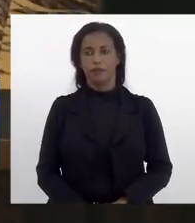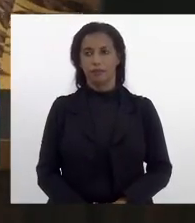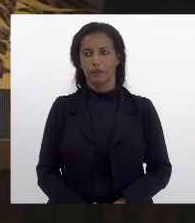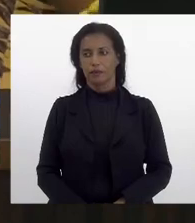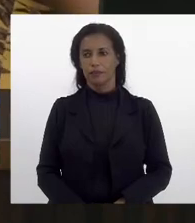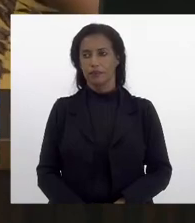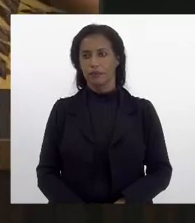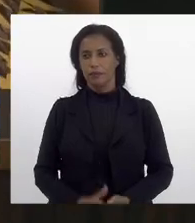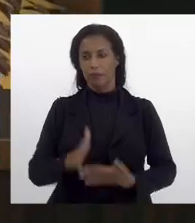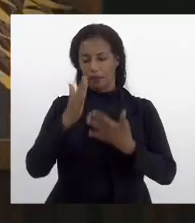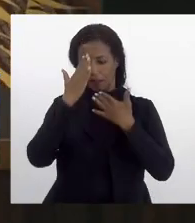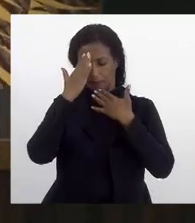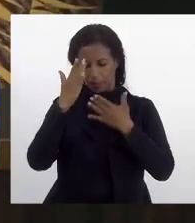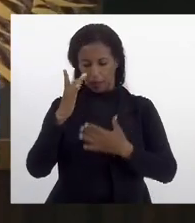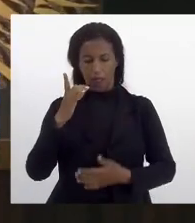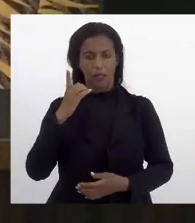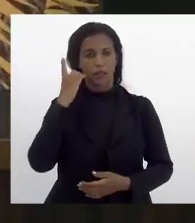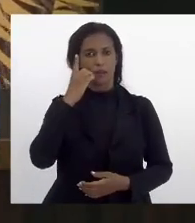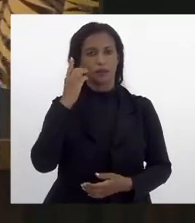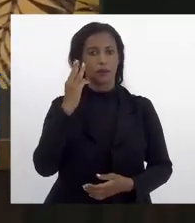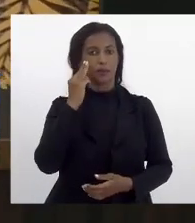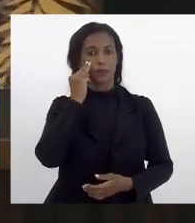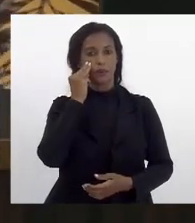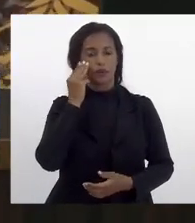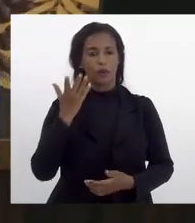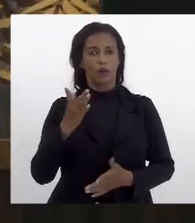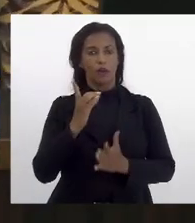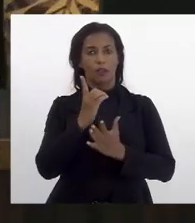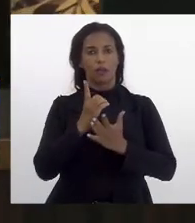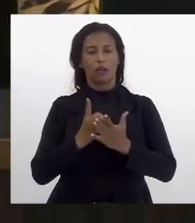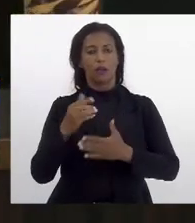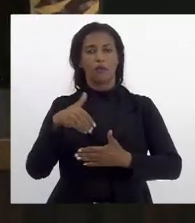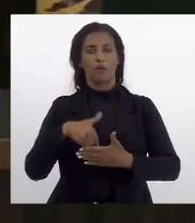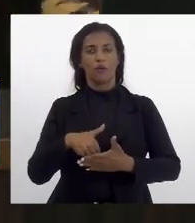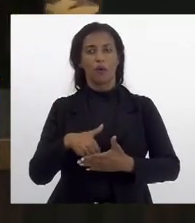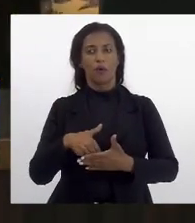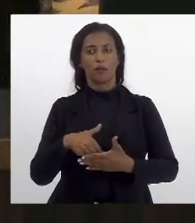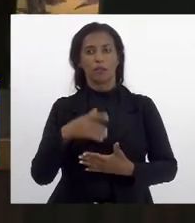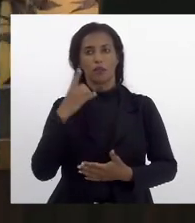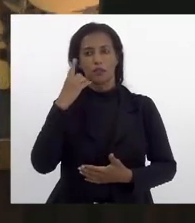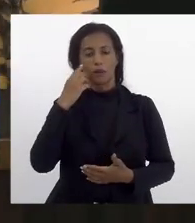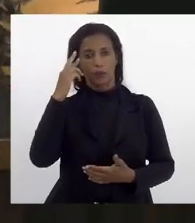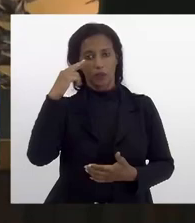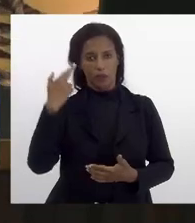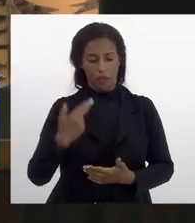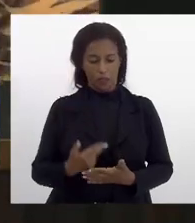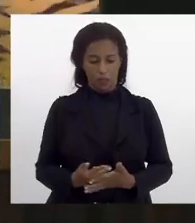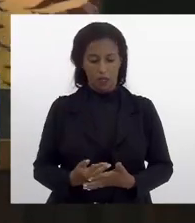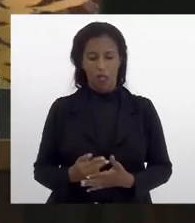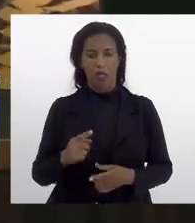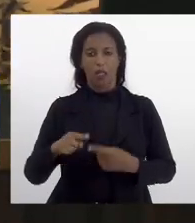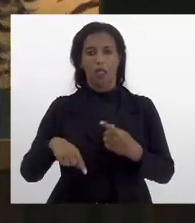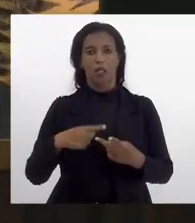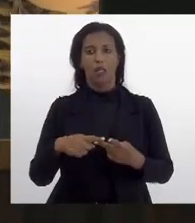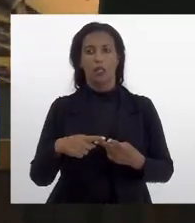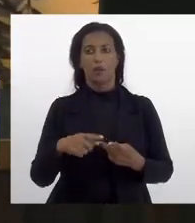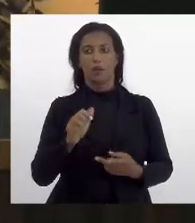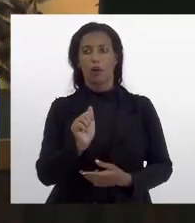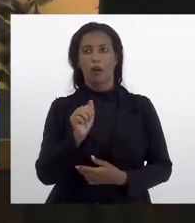obrigada deputada Mônica para a declaração de voto deputada Renata e logo em seguida deputado Anderson